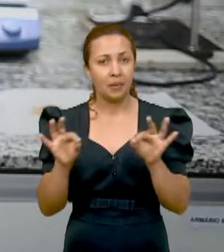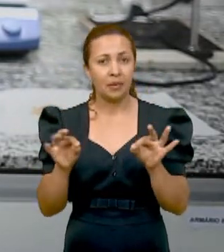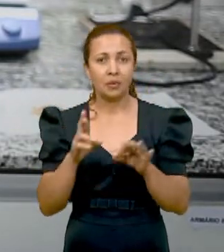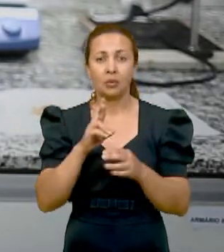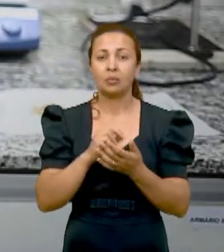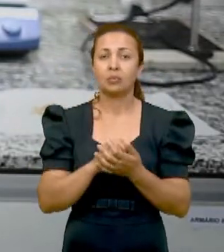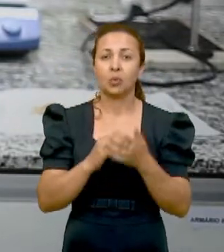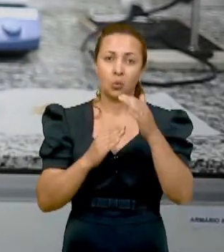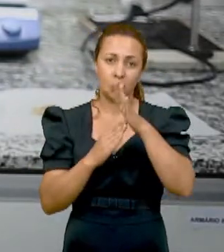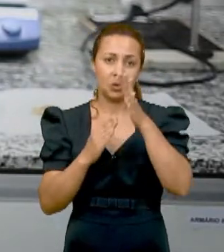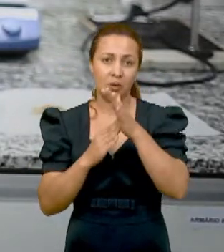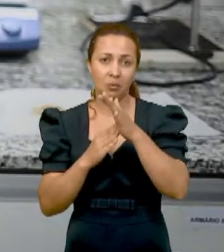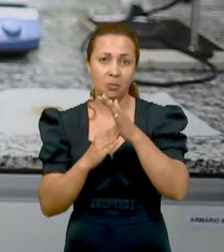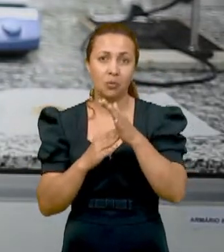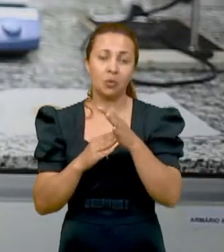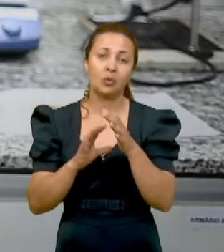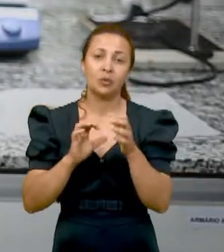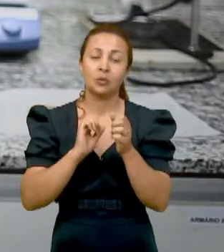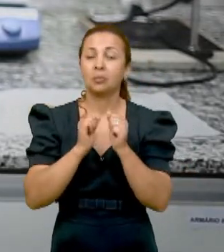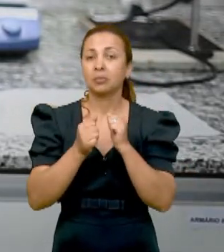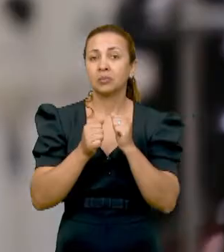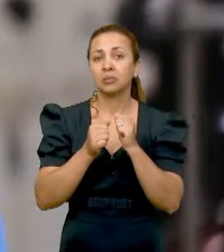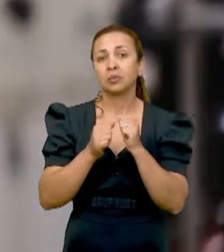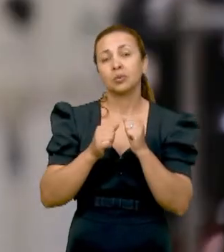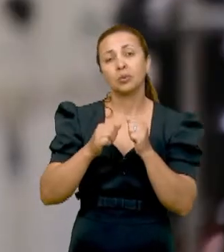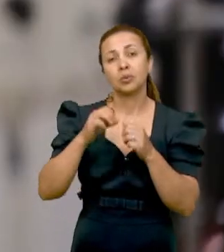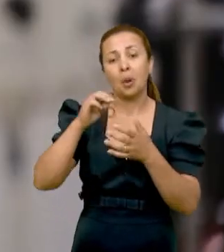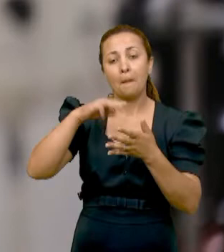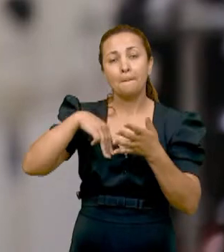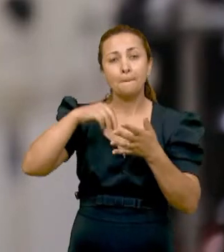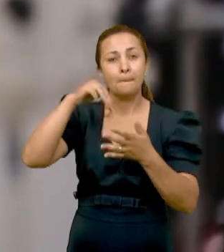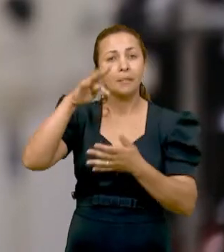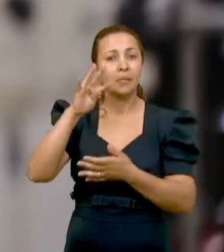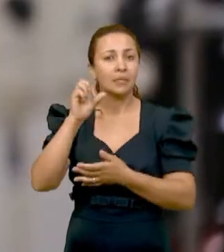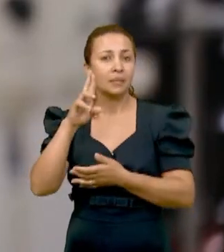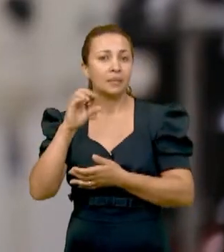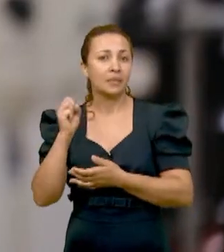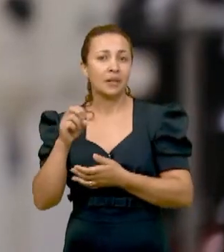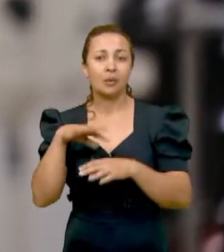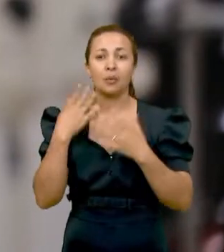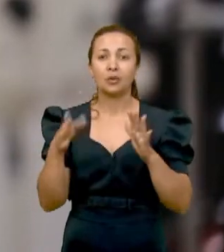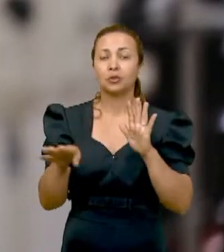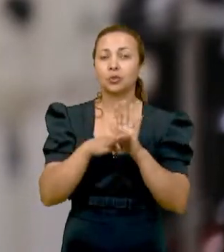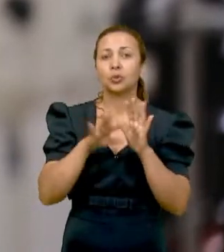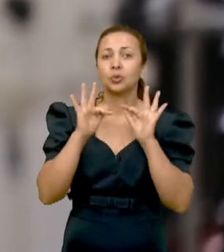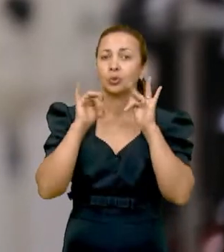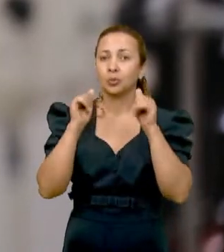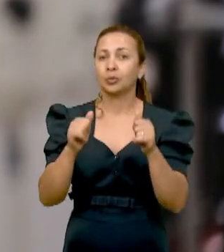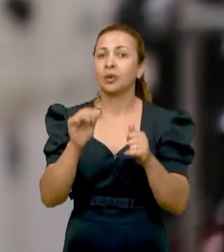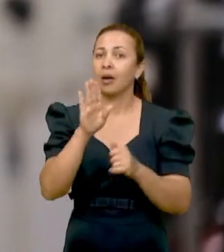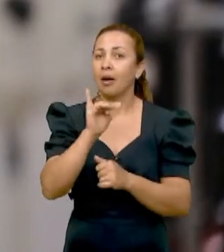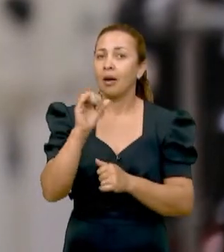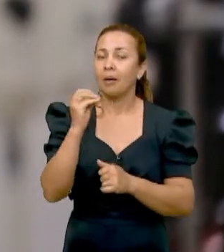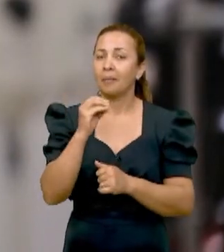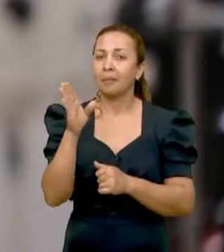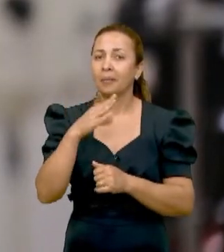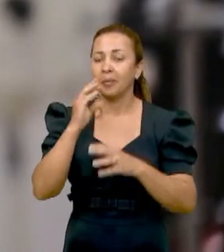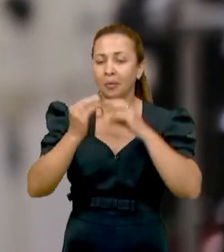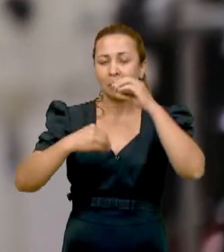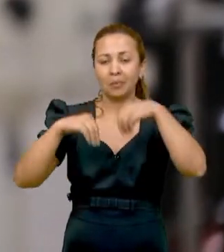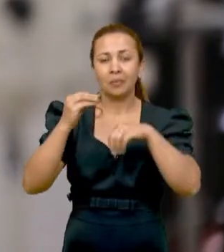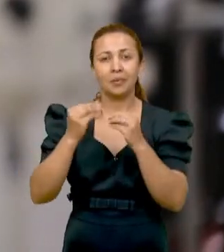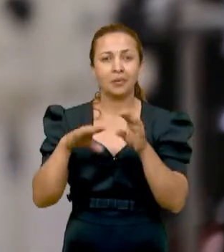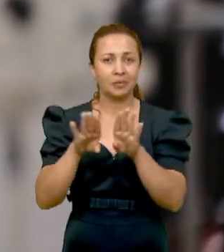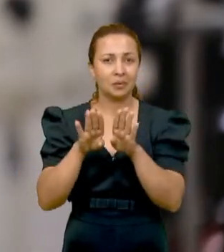tempo de formação do material, e depois, quando eu cheguei ao final com o bioplástico, para mim